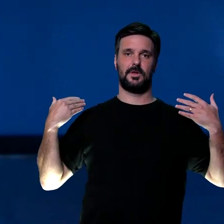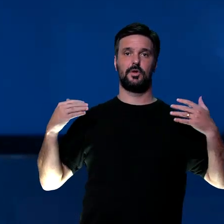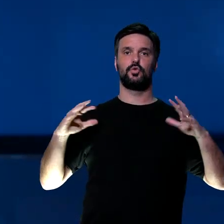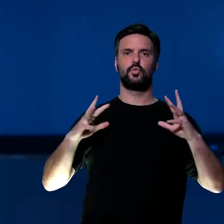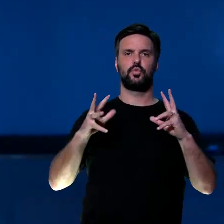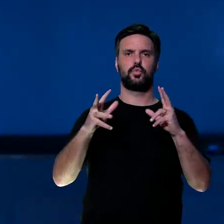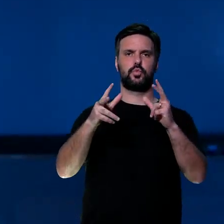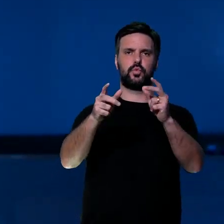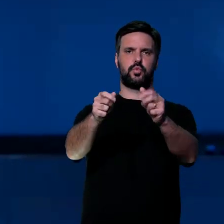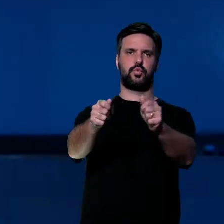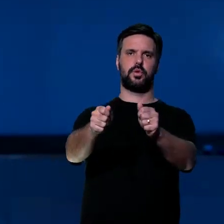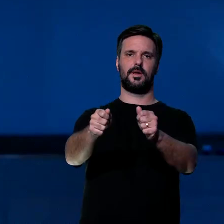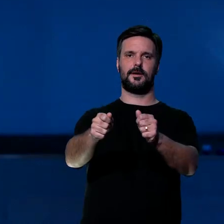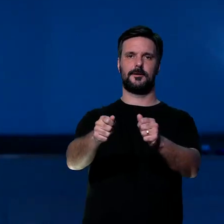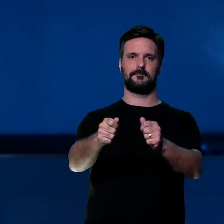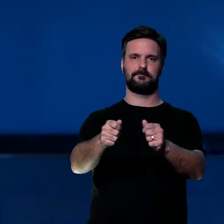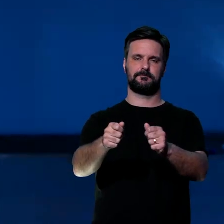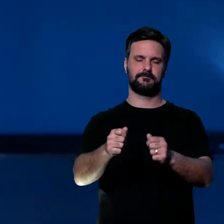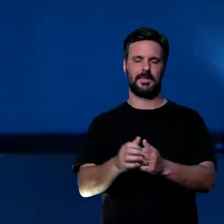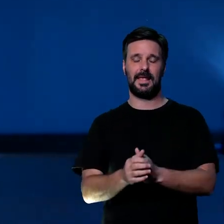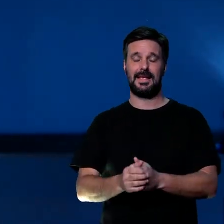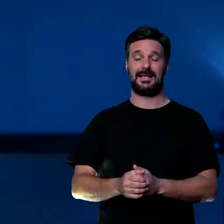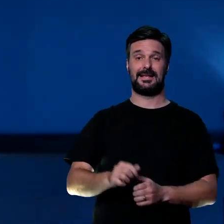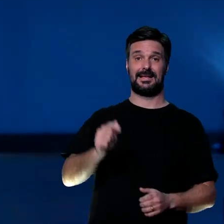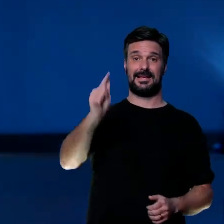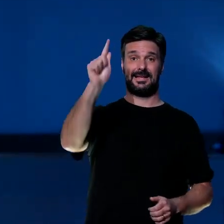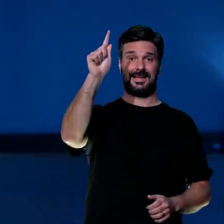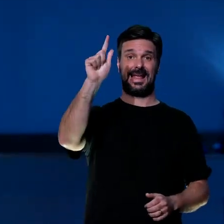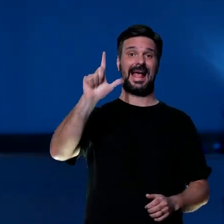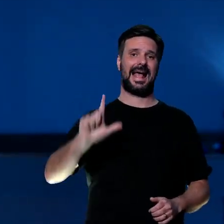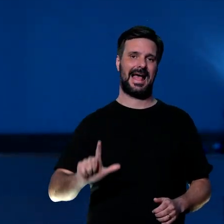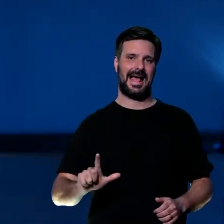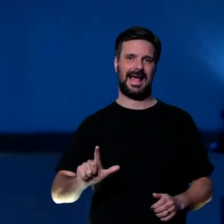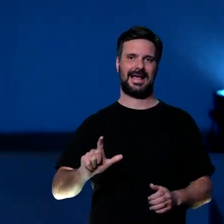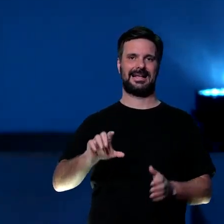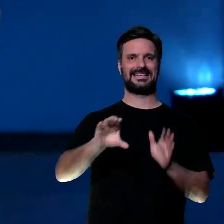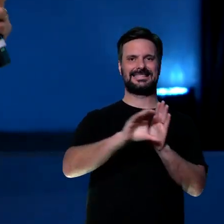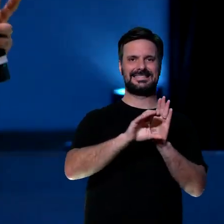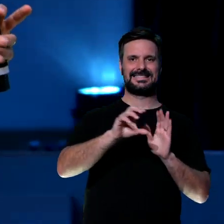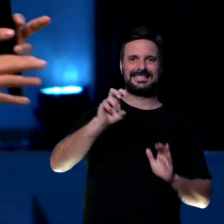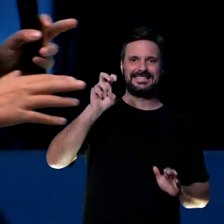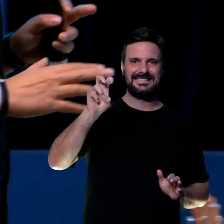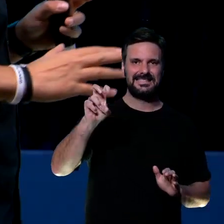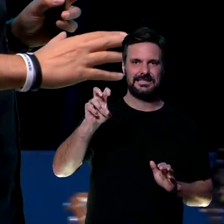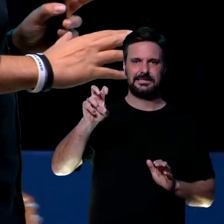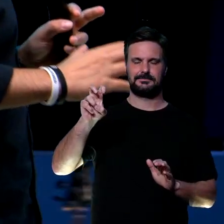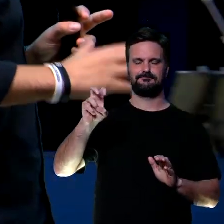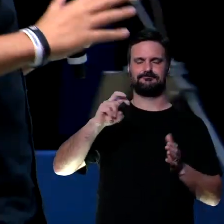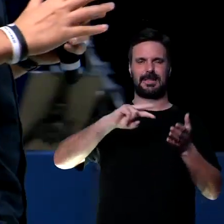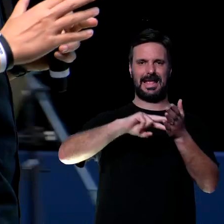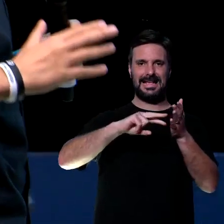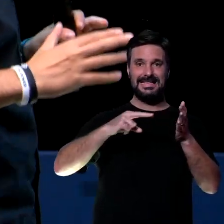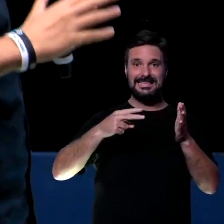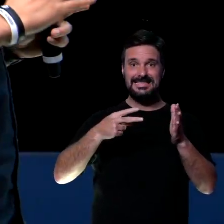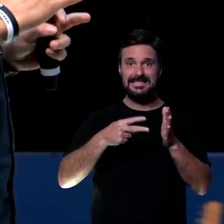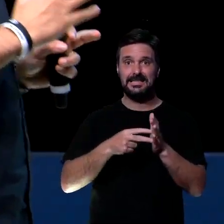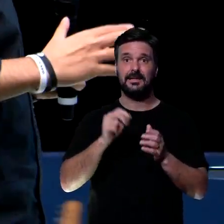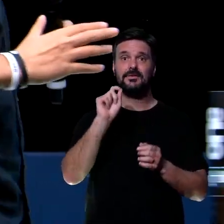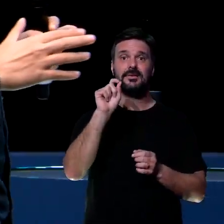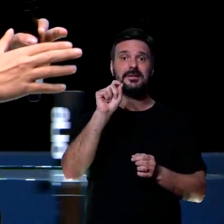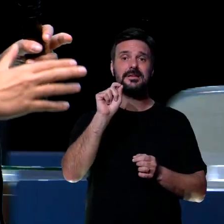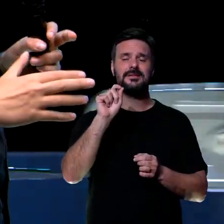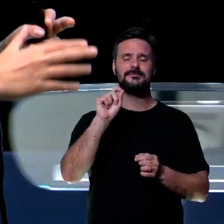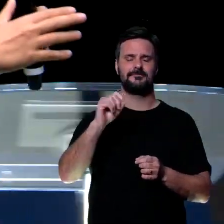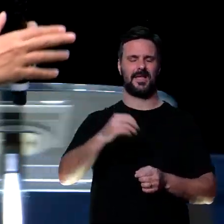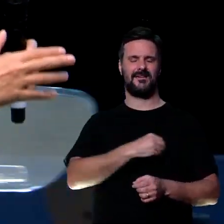tudo isso, é fruto do Espírito, Gálatas 5,22 vai dizer, o que isso significa pastor? é que para você conseguir viver